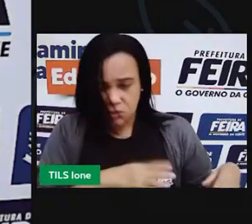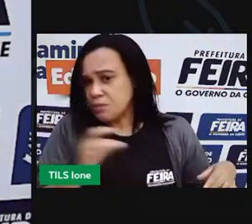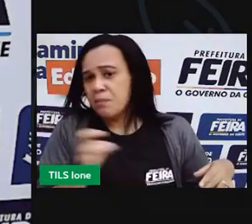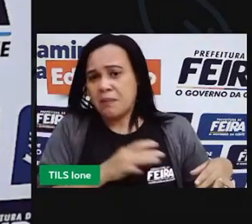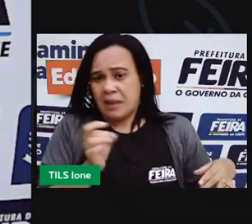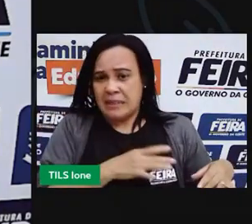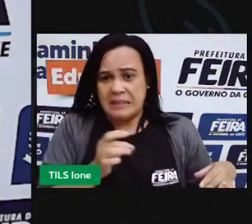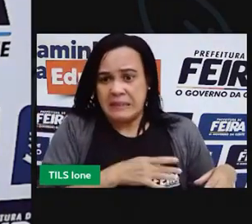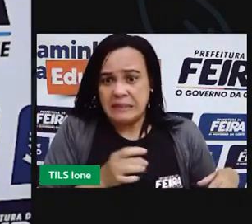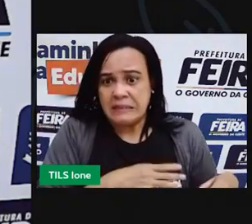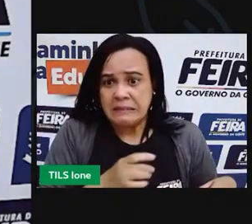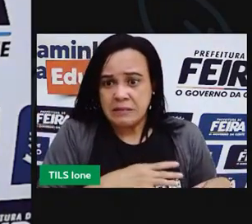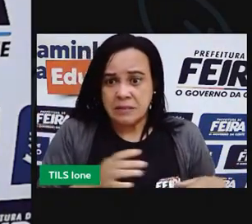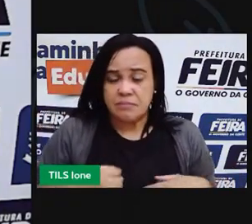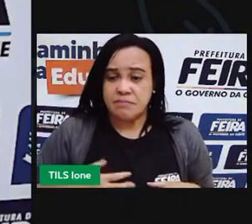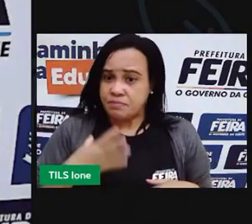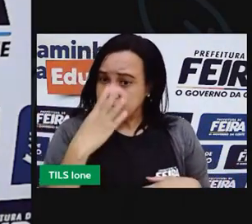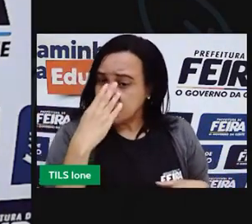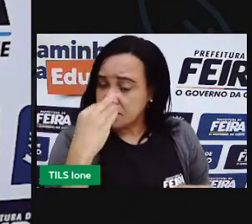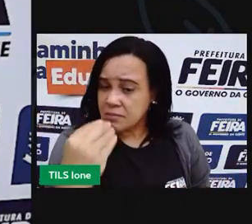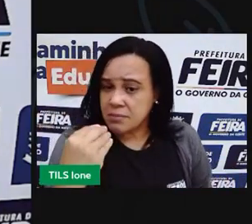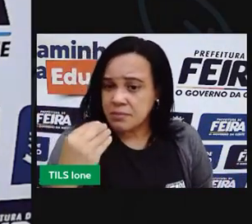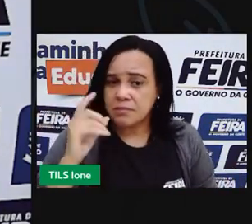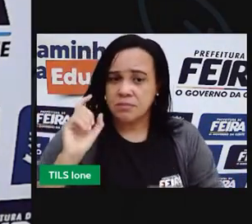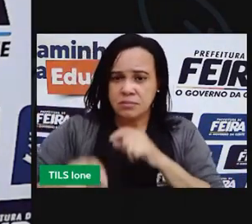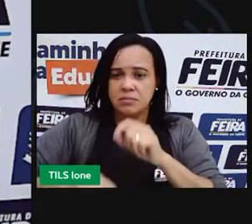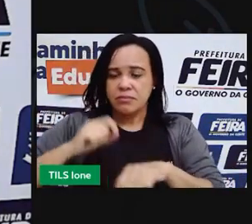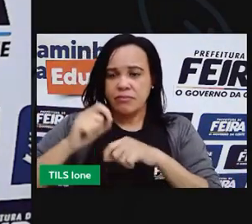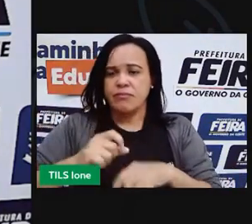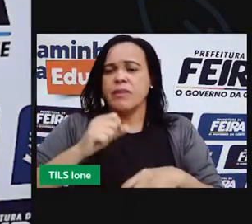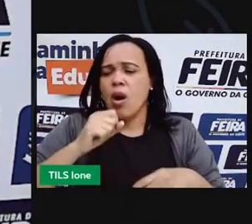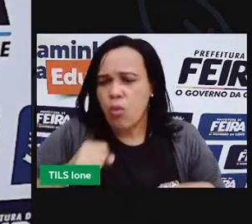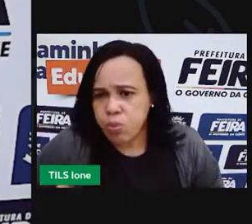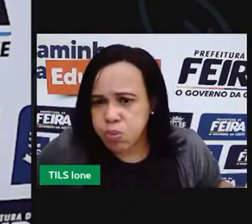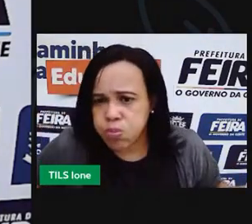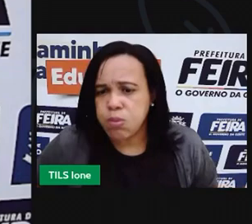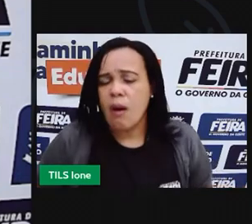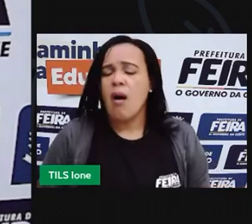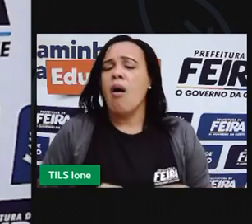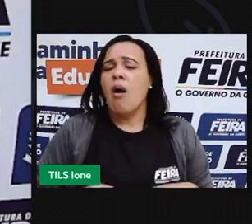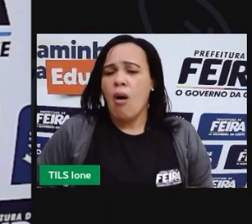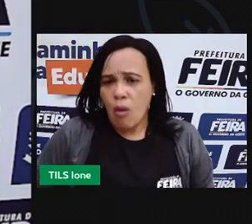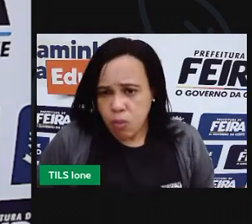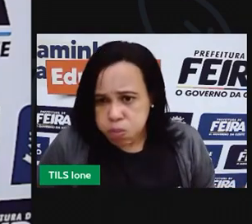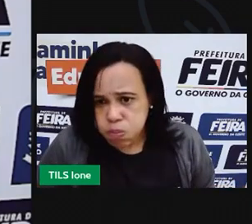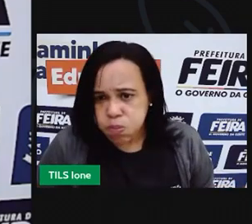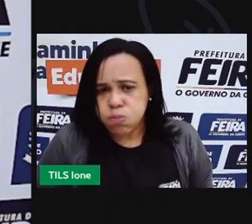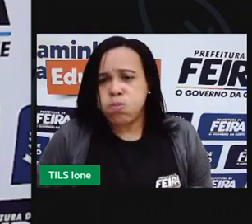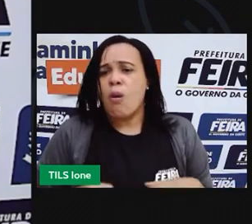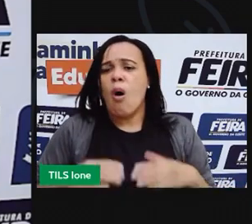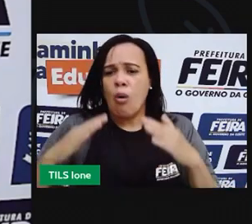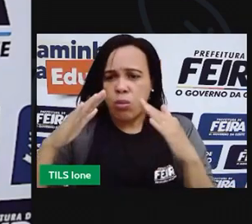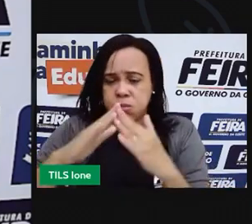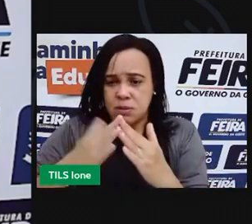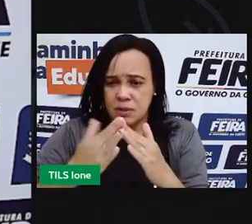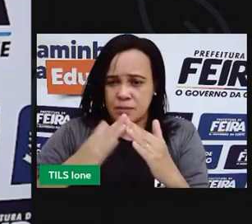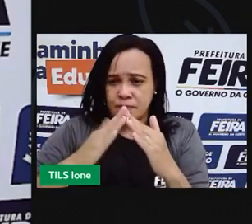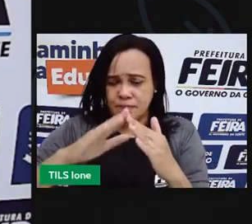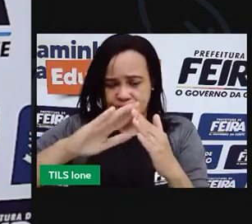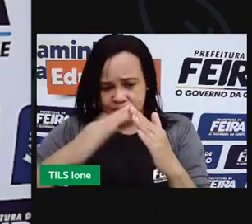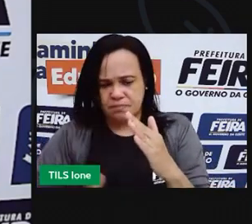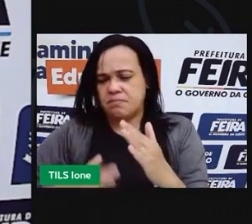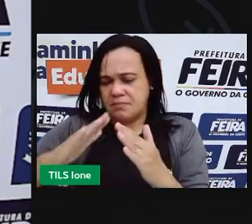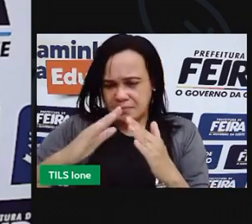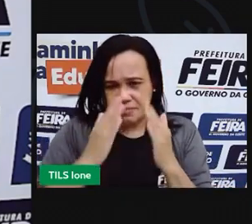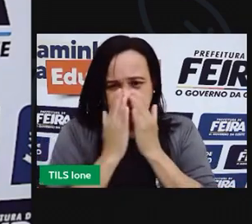Então, o lobo começou a soprar. Eu vou soprar até a sua casa cair. E ele começou a...